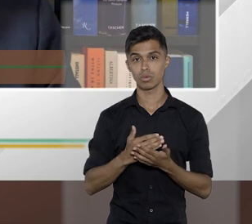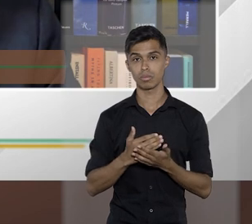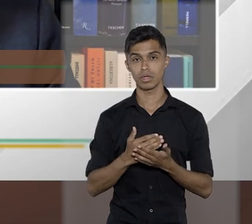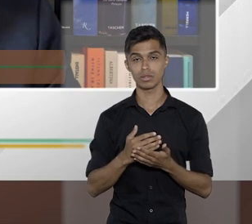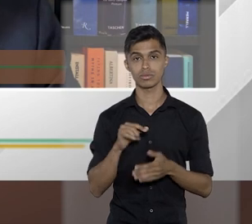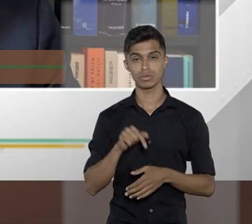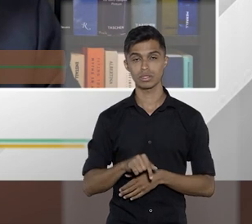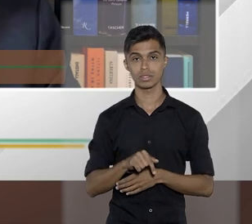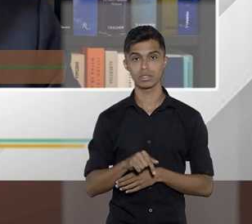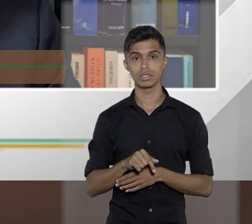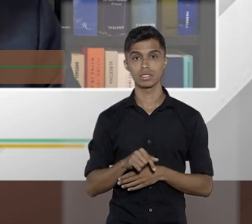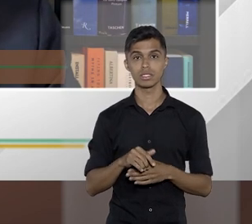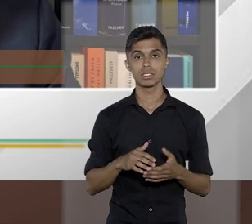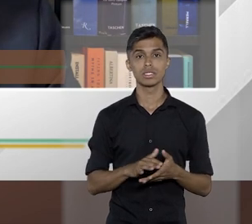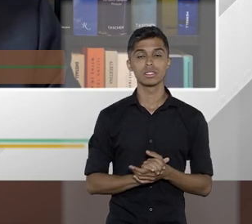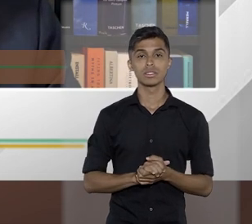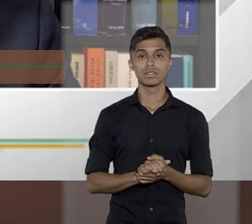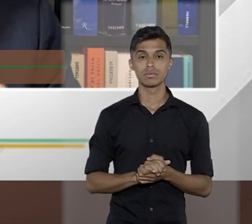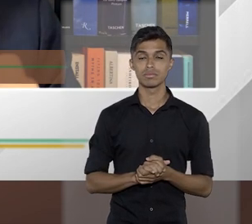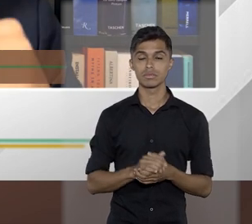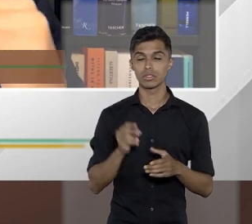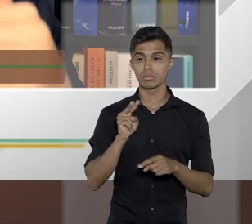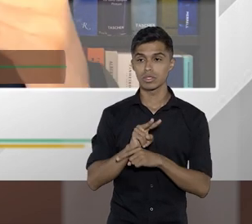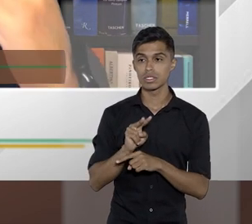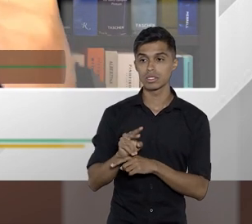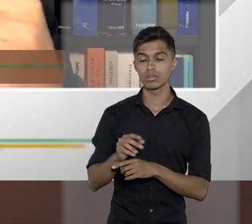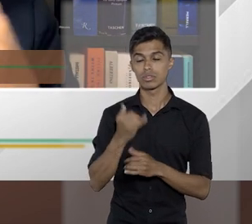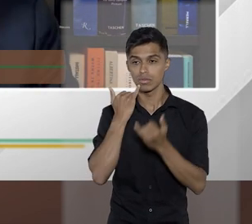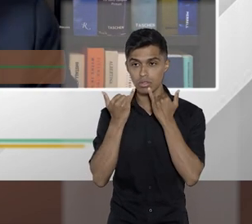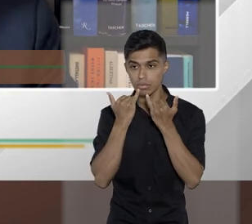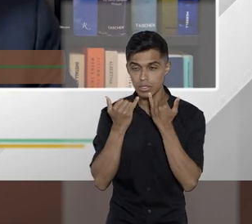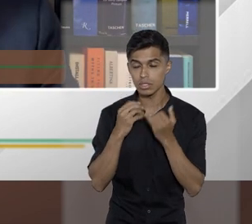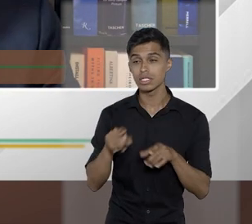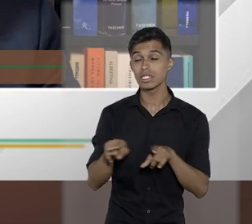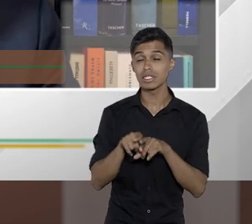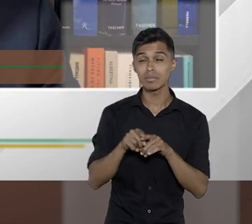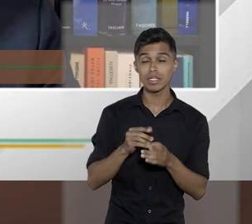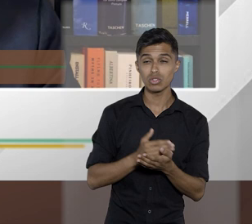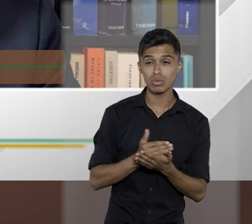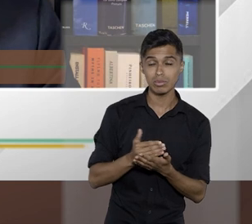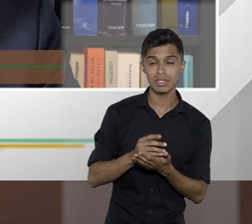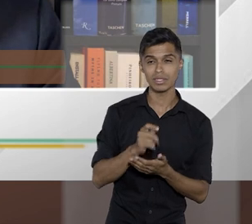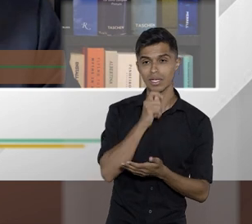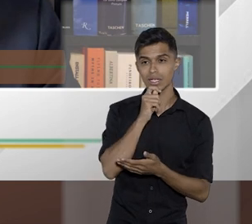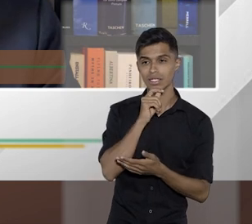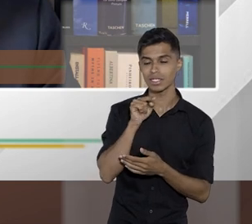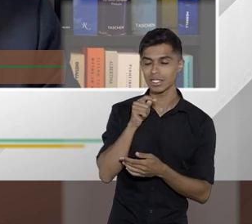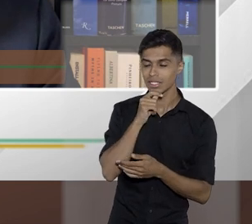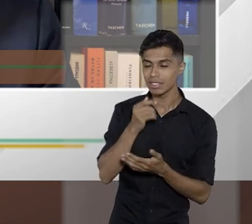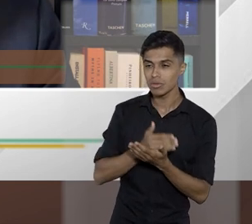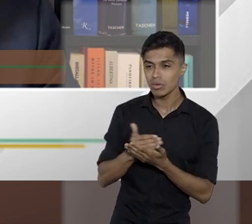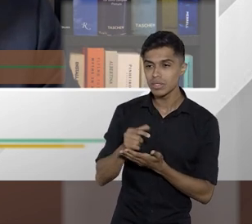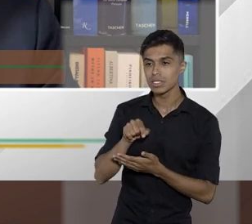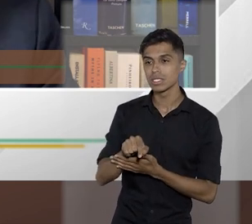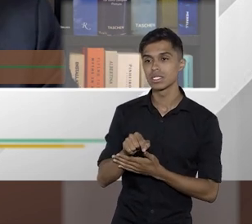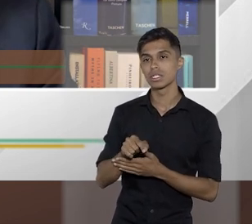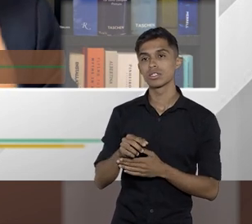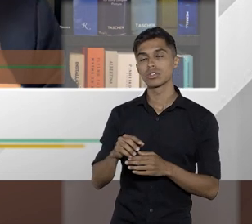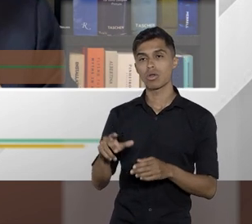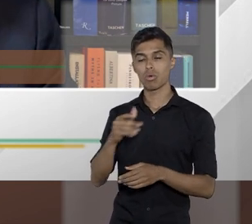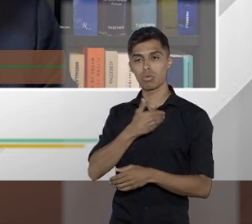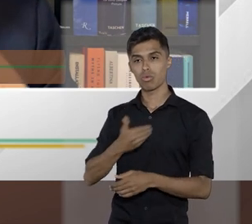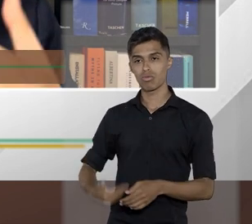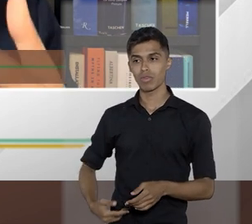de aplicação da lei geral de proteção de dados e muito mais embrionária ainda em relação à aplicação ao poder